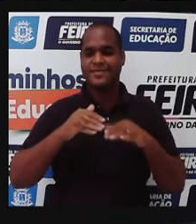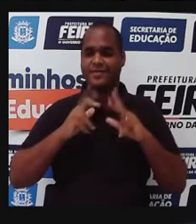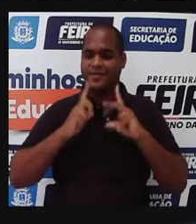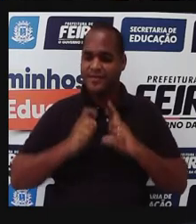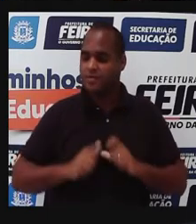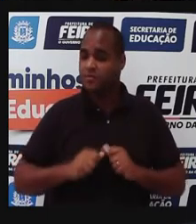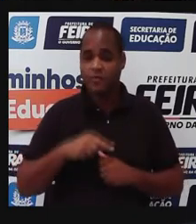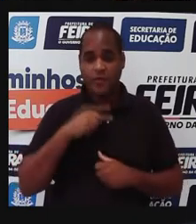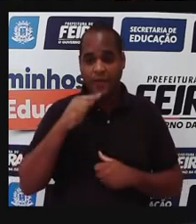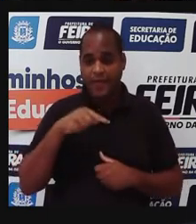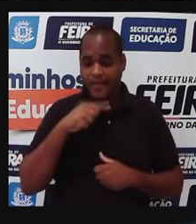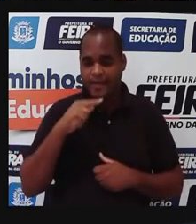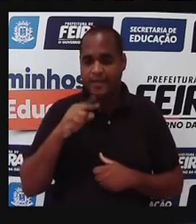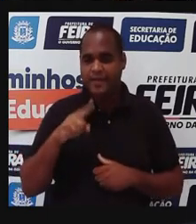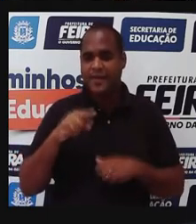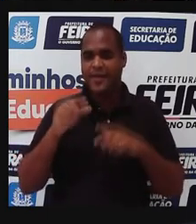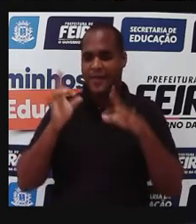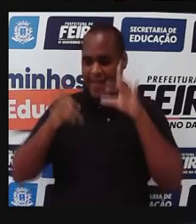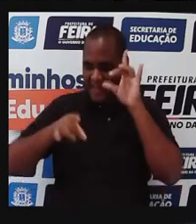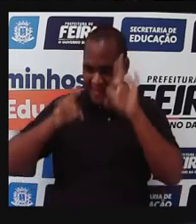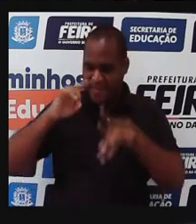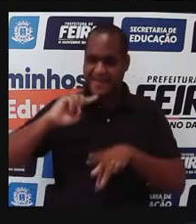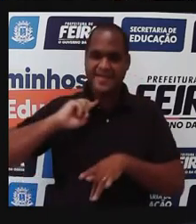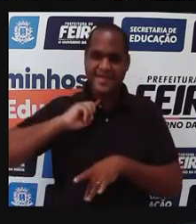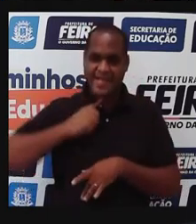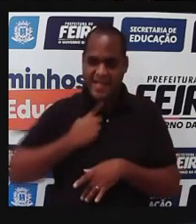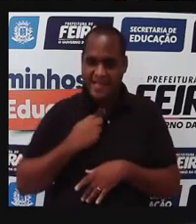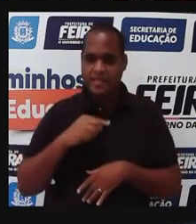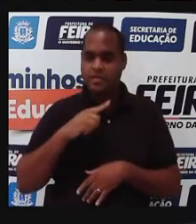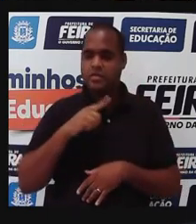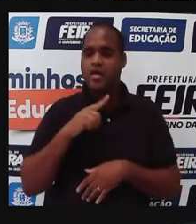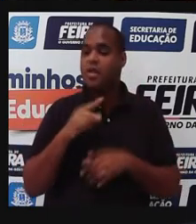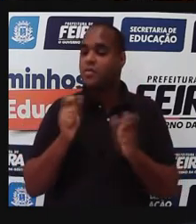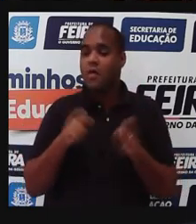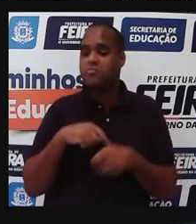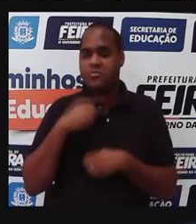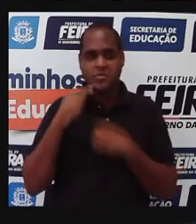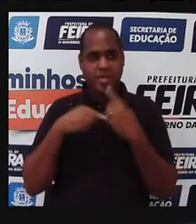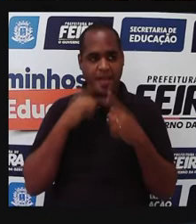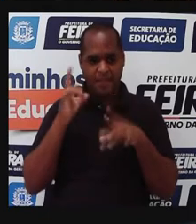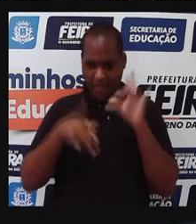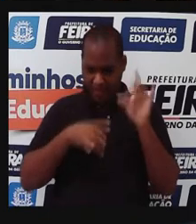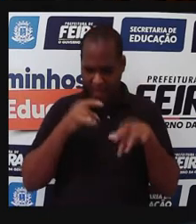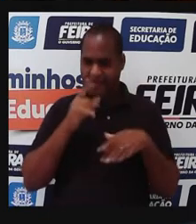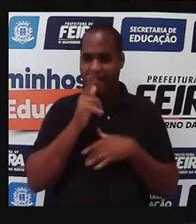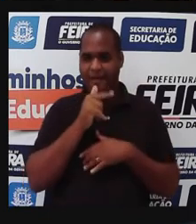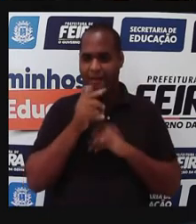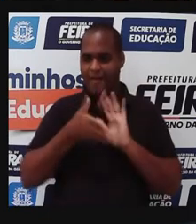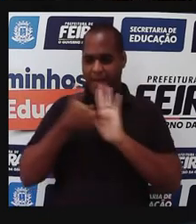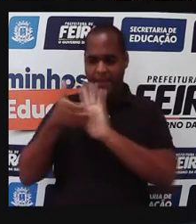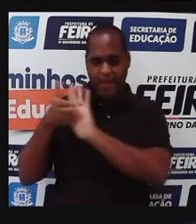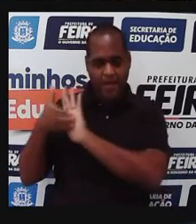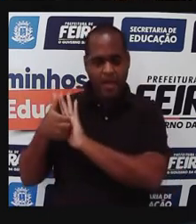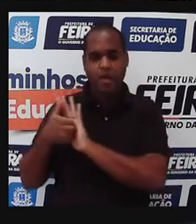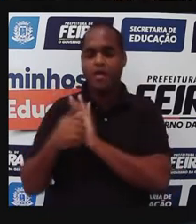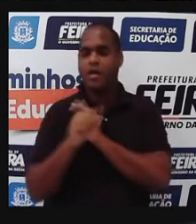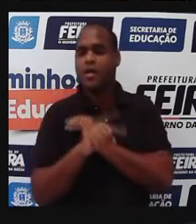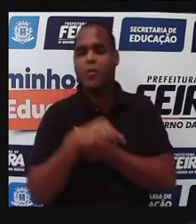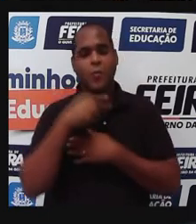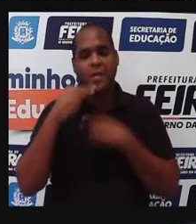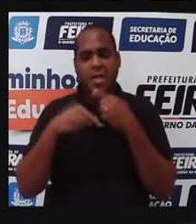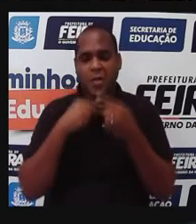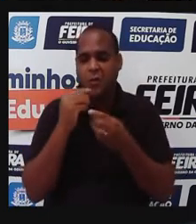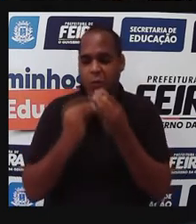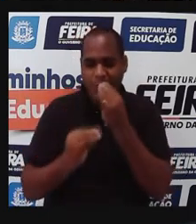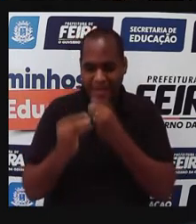né, se o meu esgoto é a céu aberto, se eu não tenho um tratamento de esgoto, um tratamento de água, né, se eu não lavo os meus